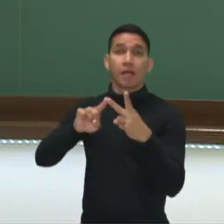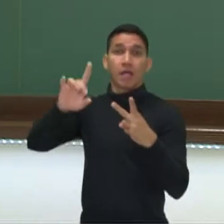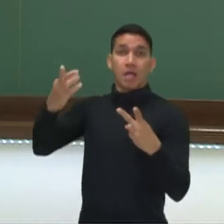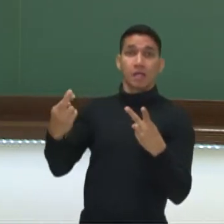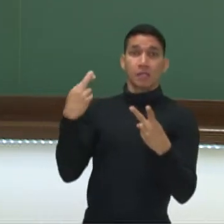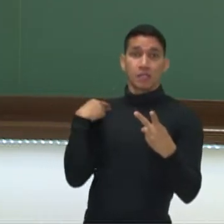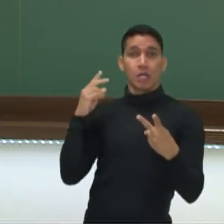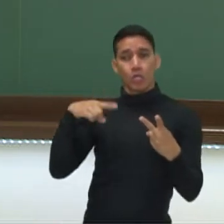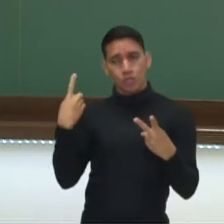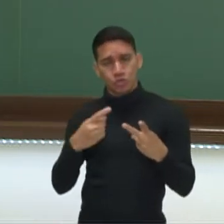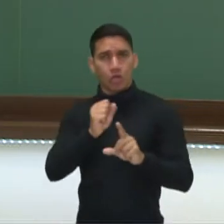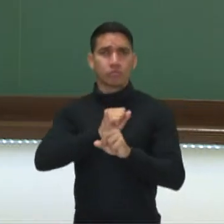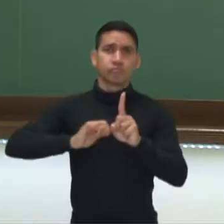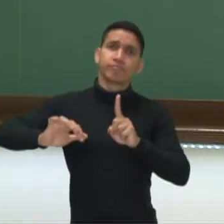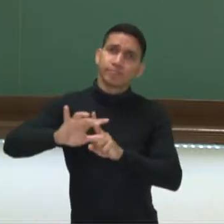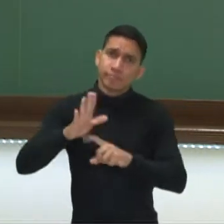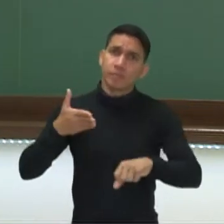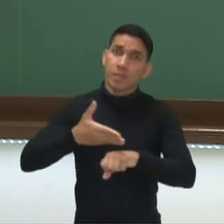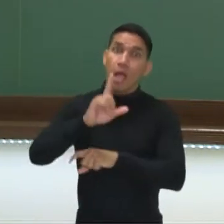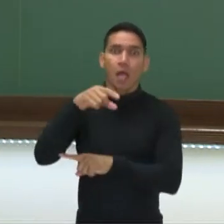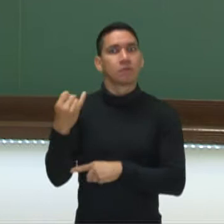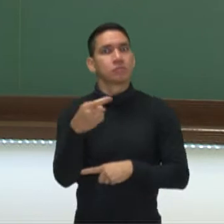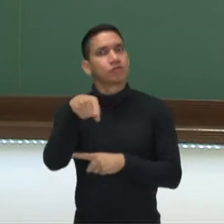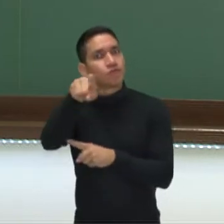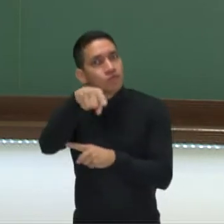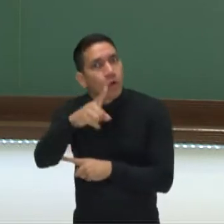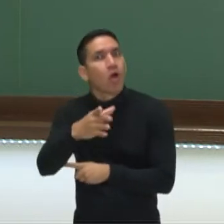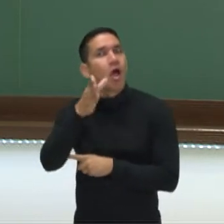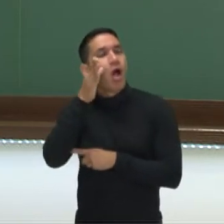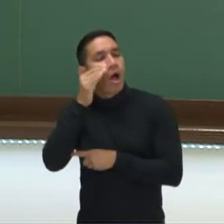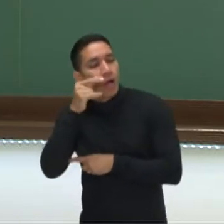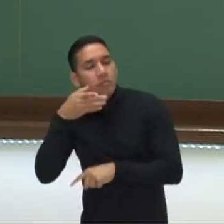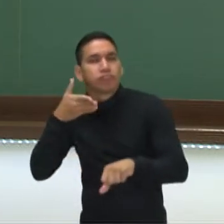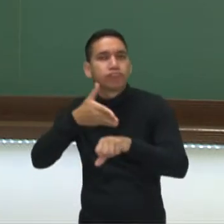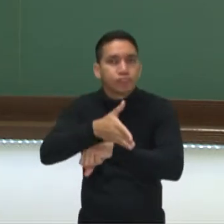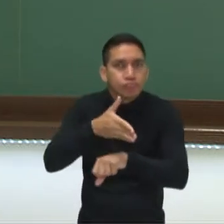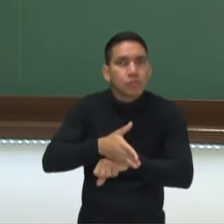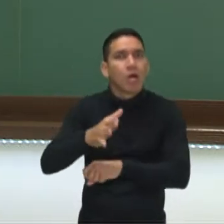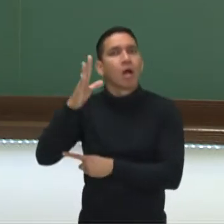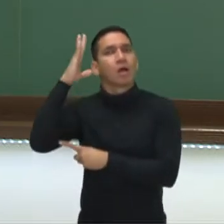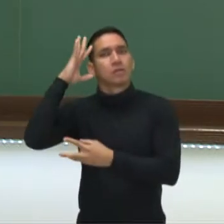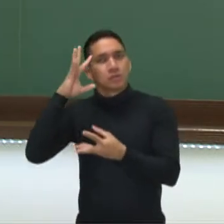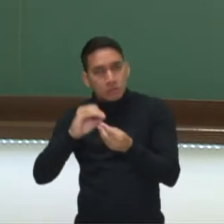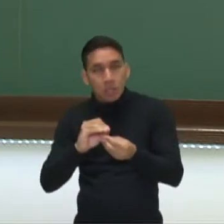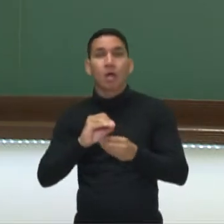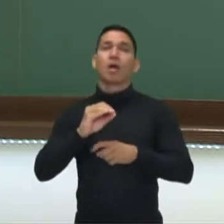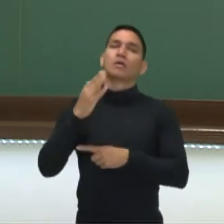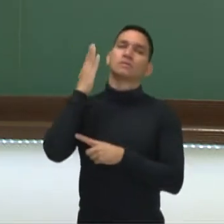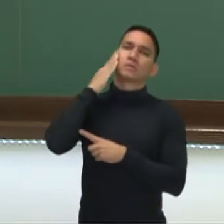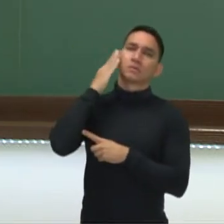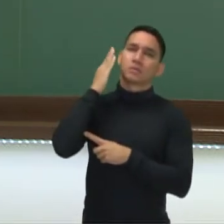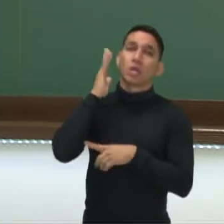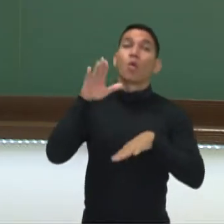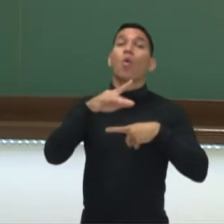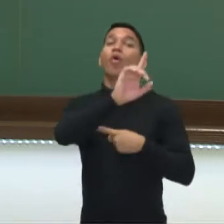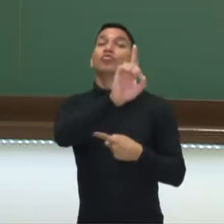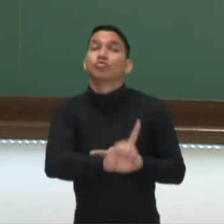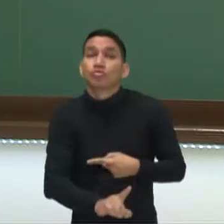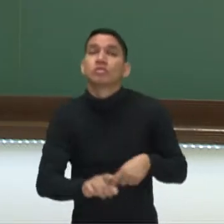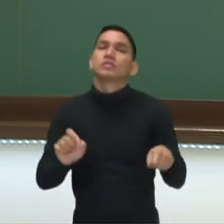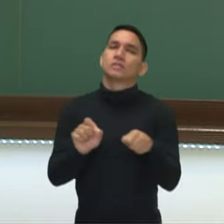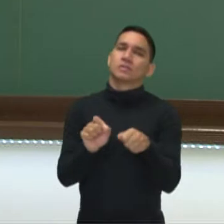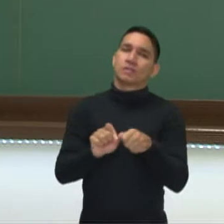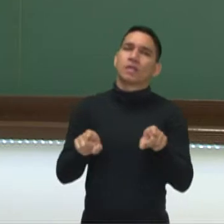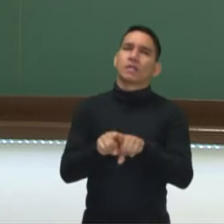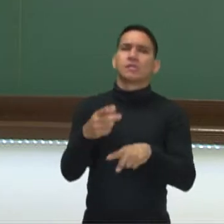cidadãos. É muito importante que você conheça a Constituição Federal, conheça os seus direitos, exerça a sua